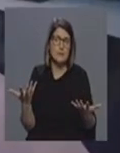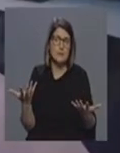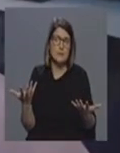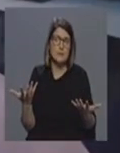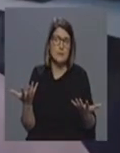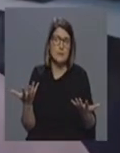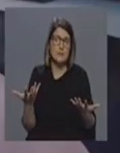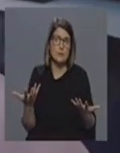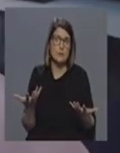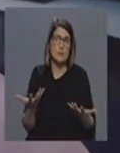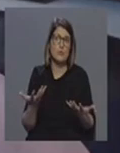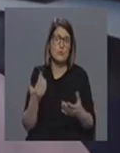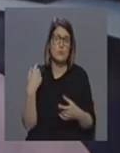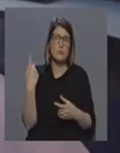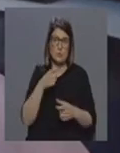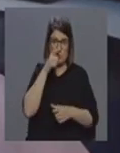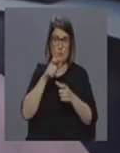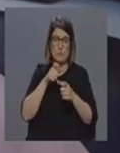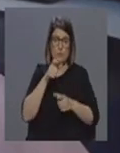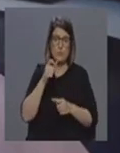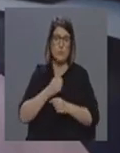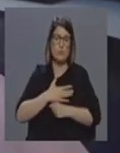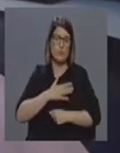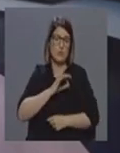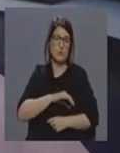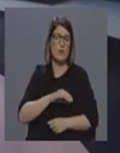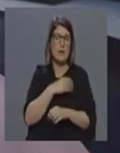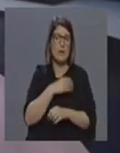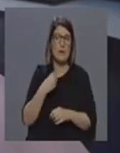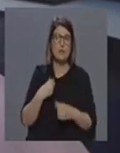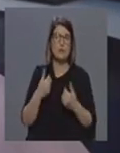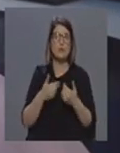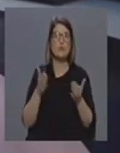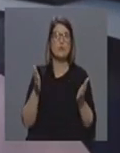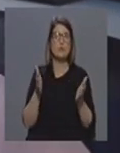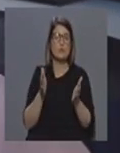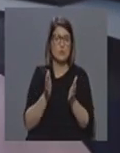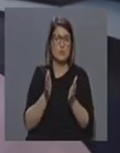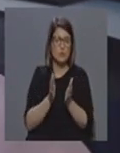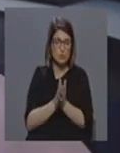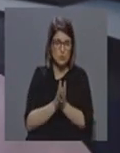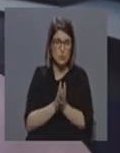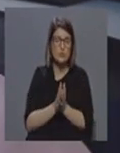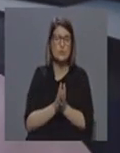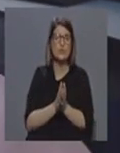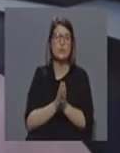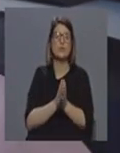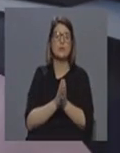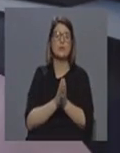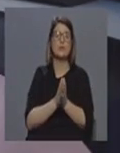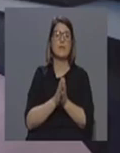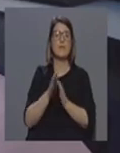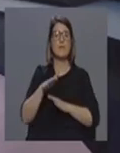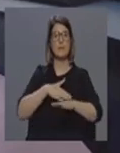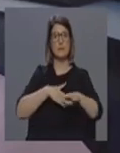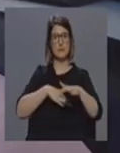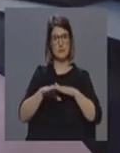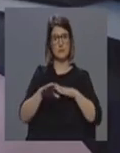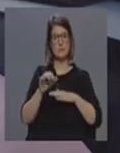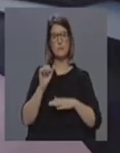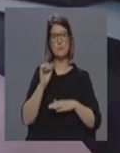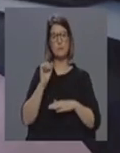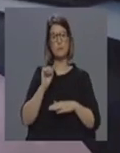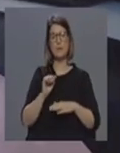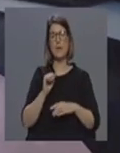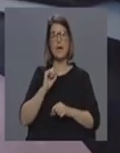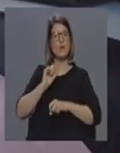de todos os profissionais médicos tentar fazer o que está o mais